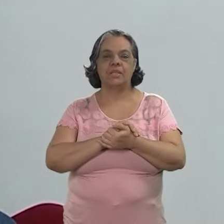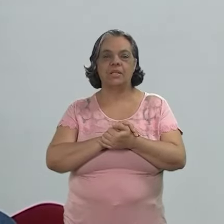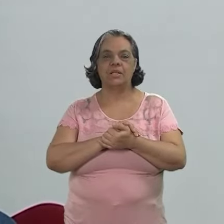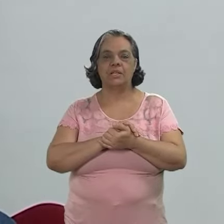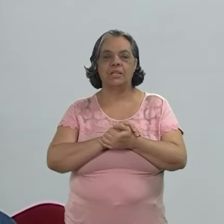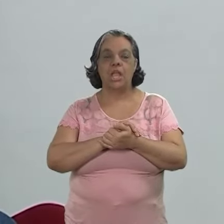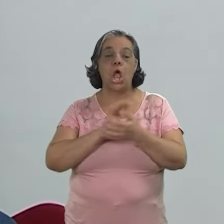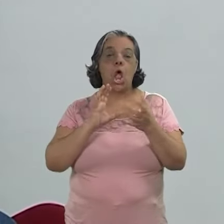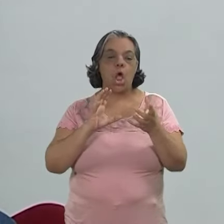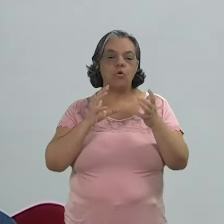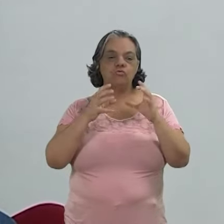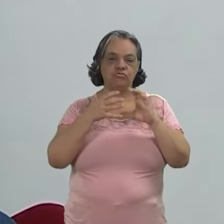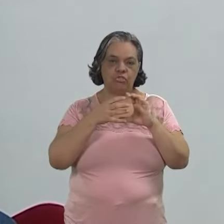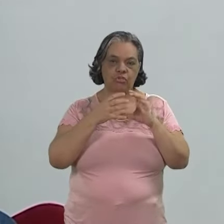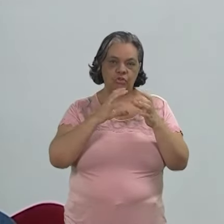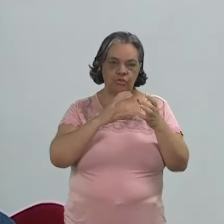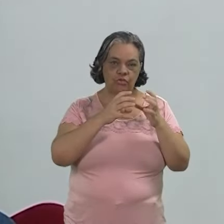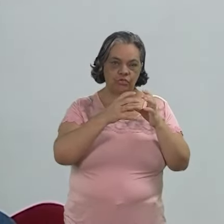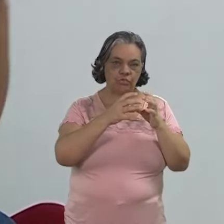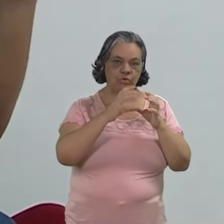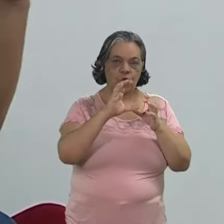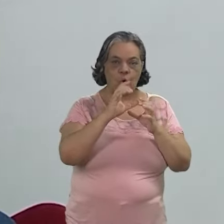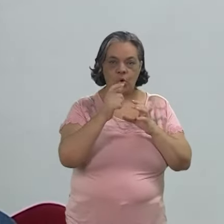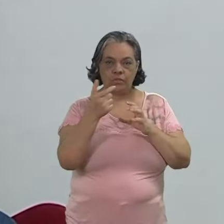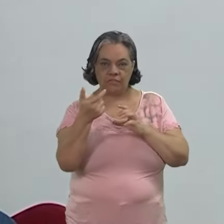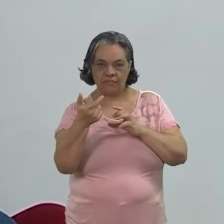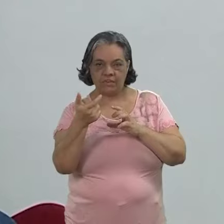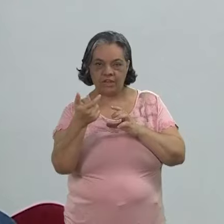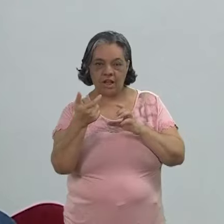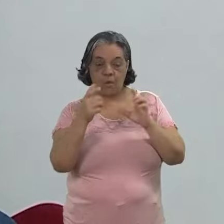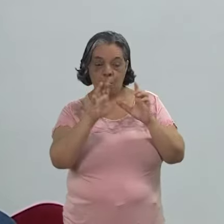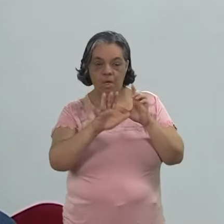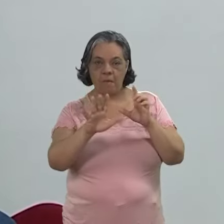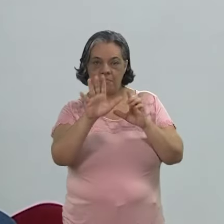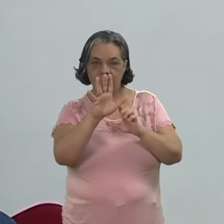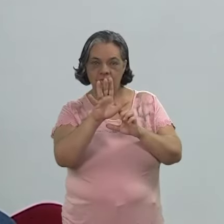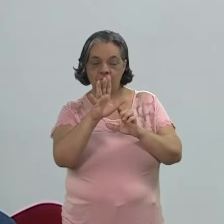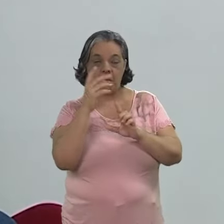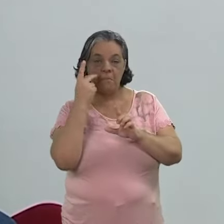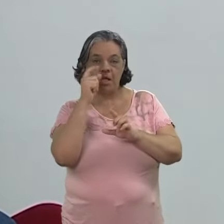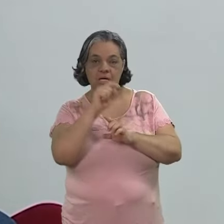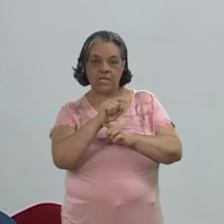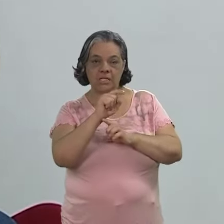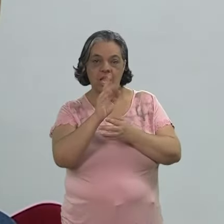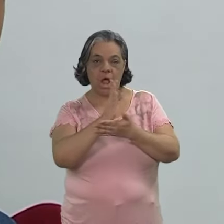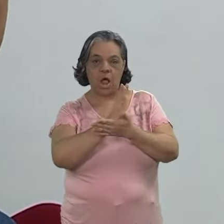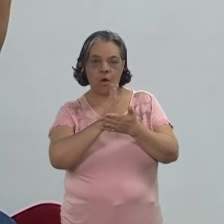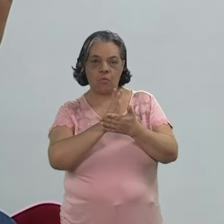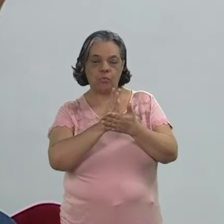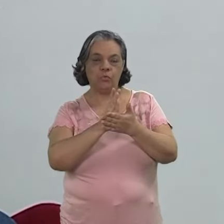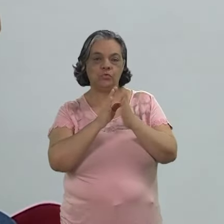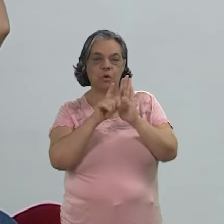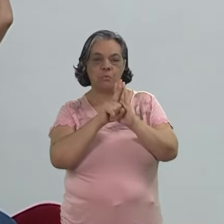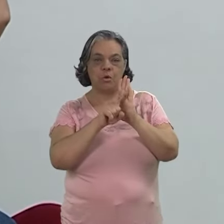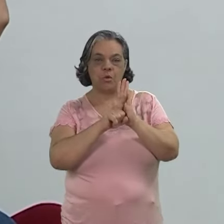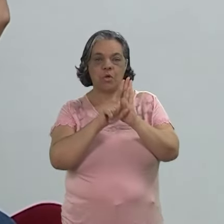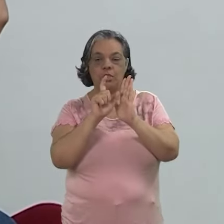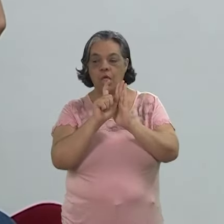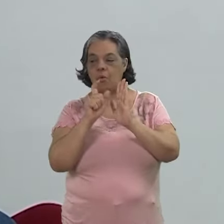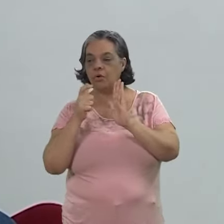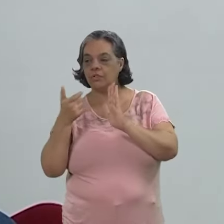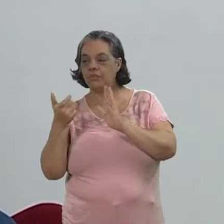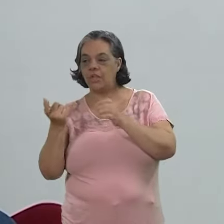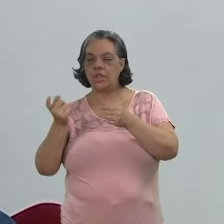É o jeito digital de codificar uma imagem para que certos programas possam